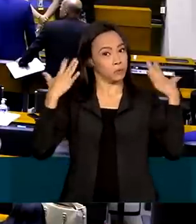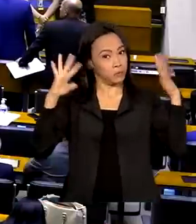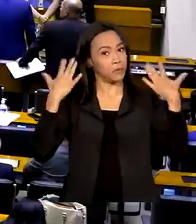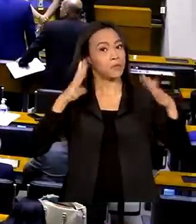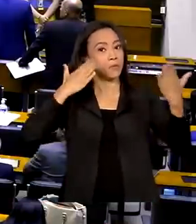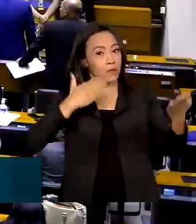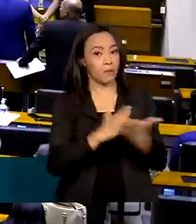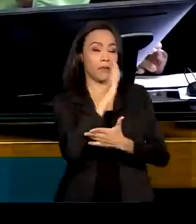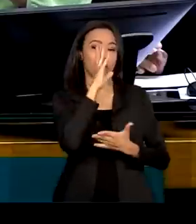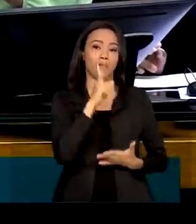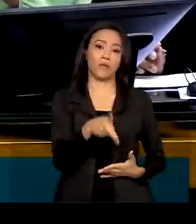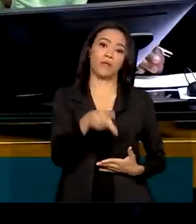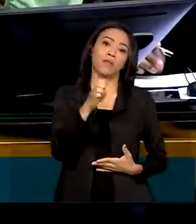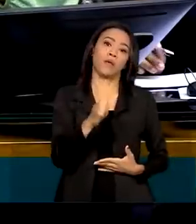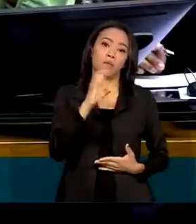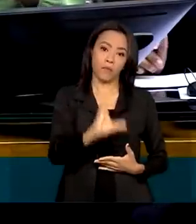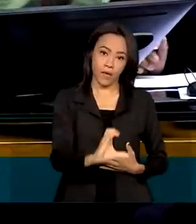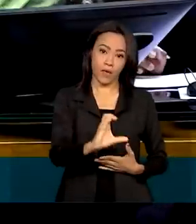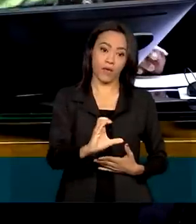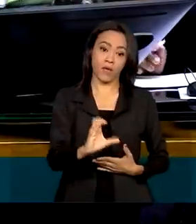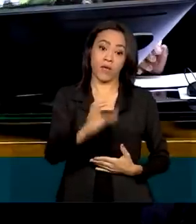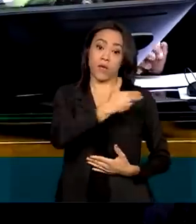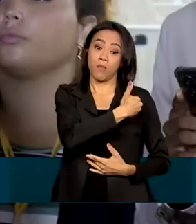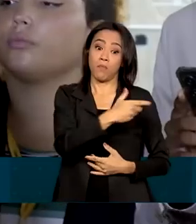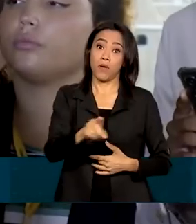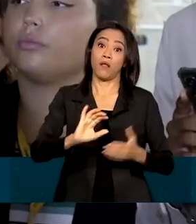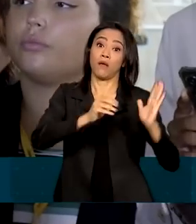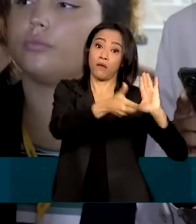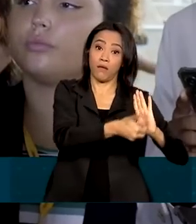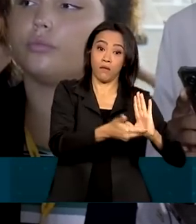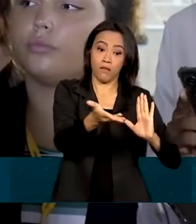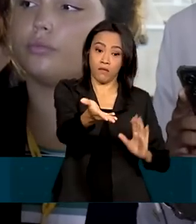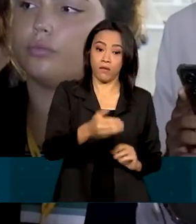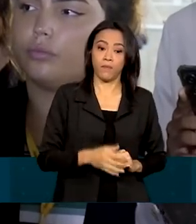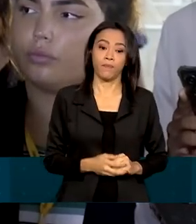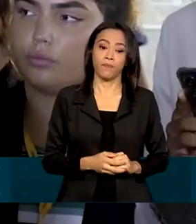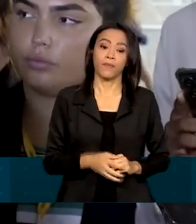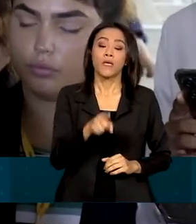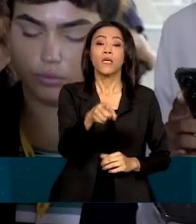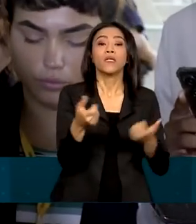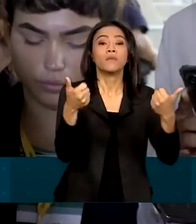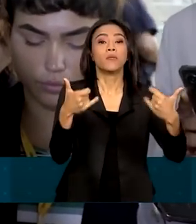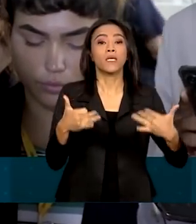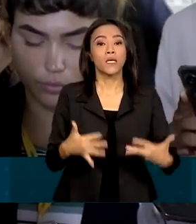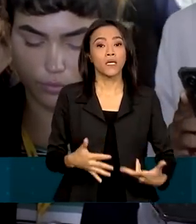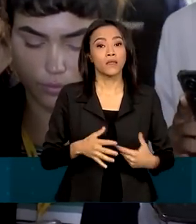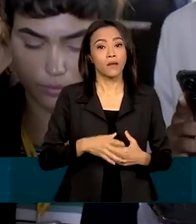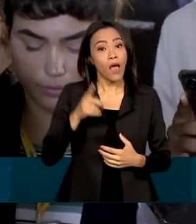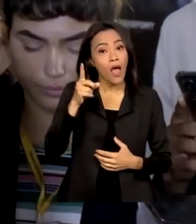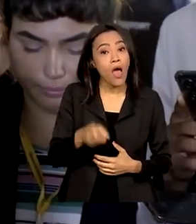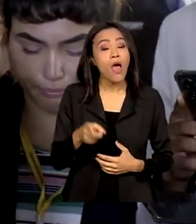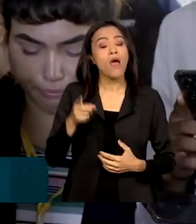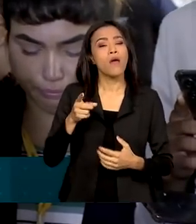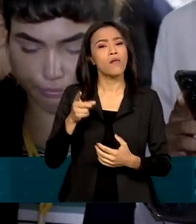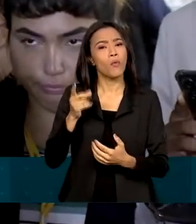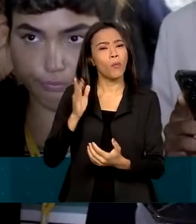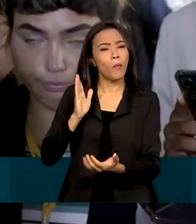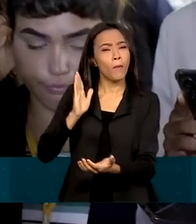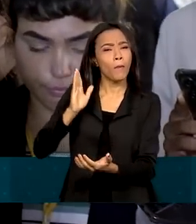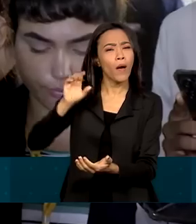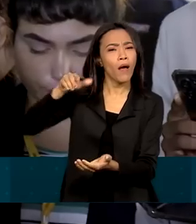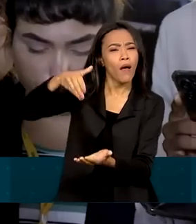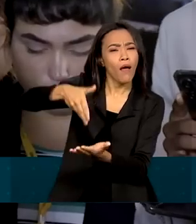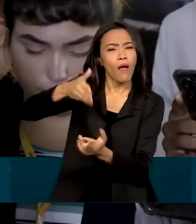da PEC da transição pela Câmara dos Deputados. Acabou servindo de um piloto para verificar a